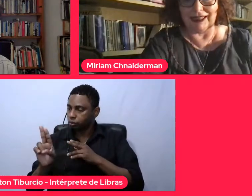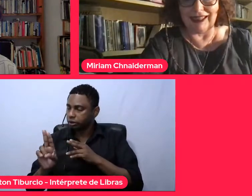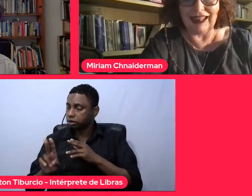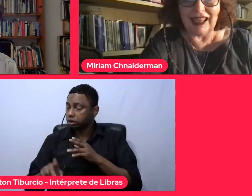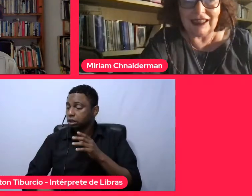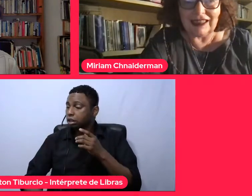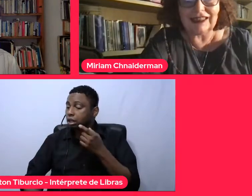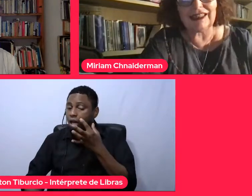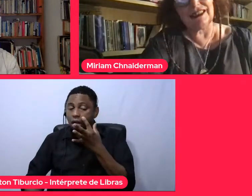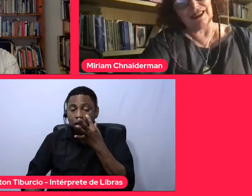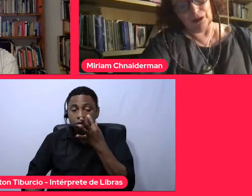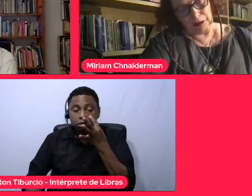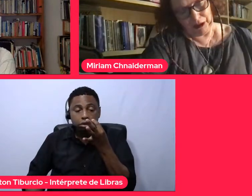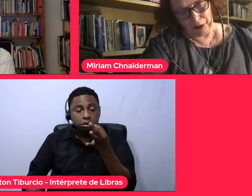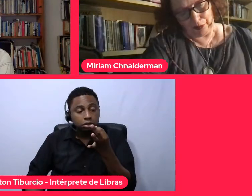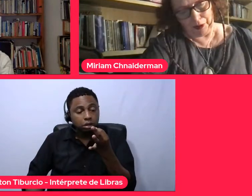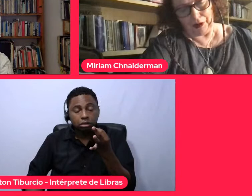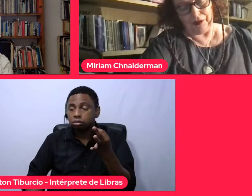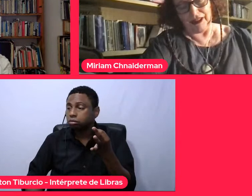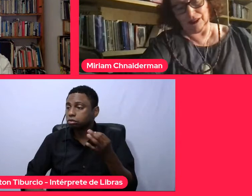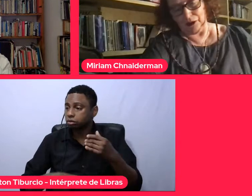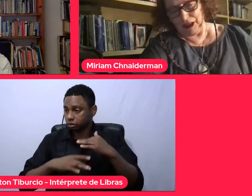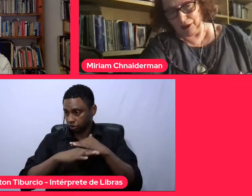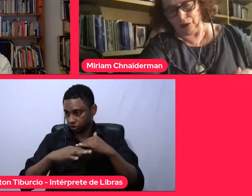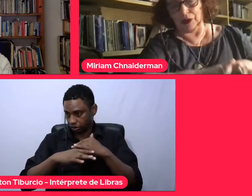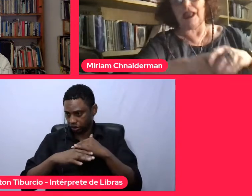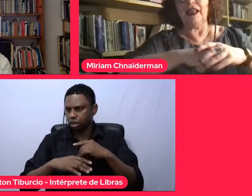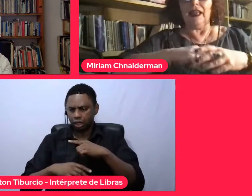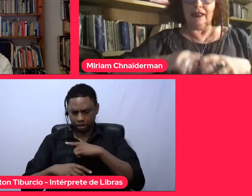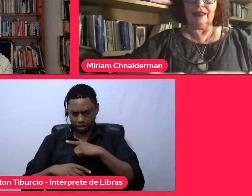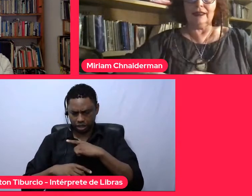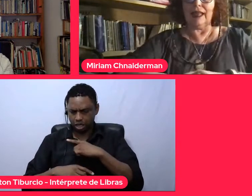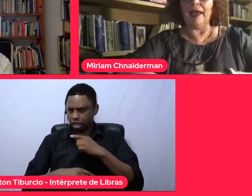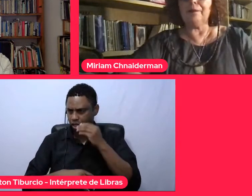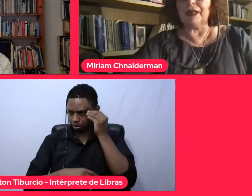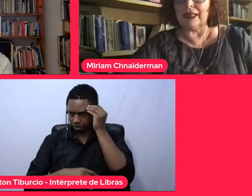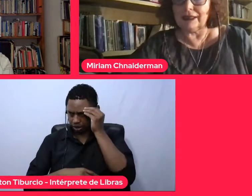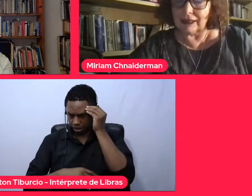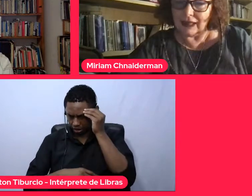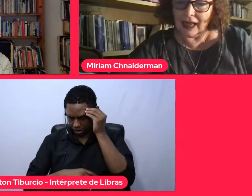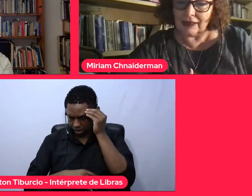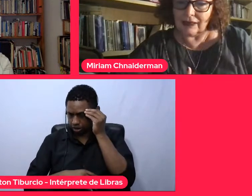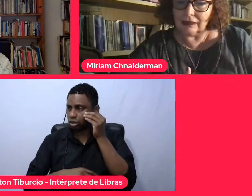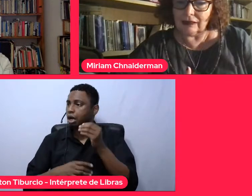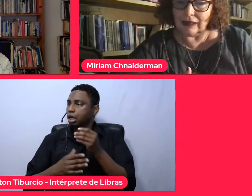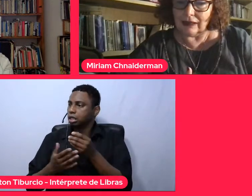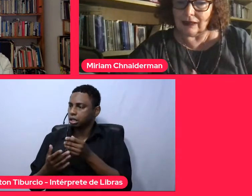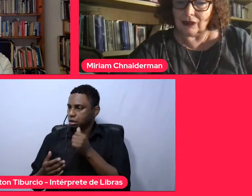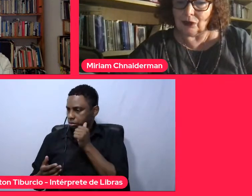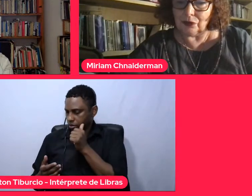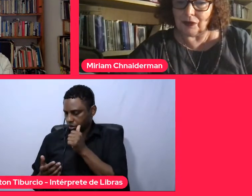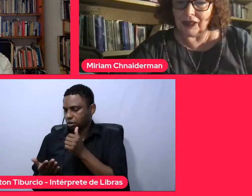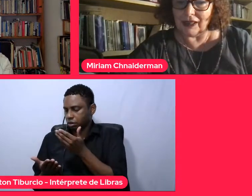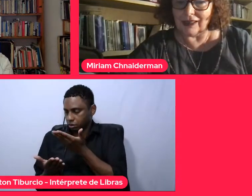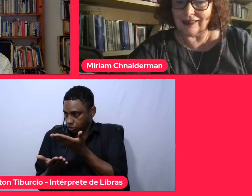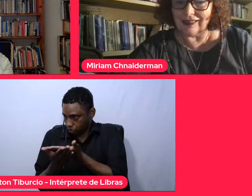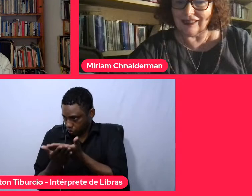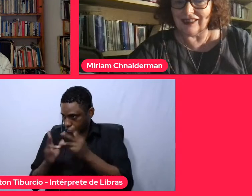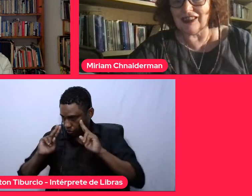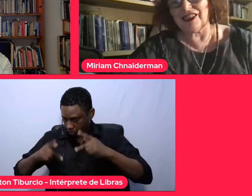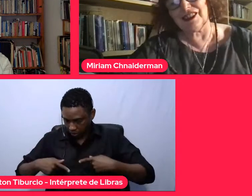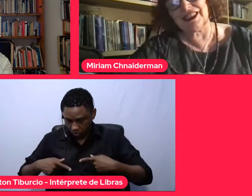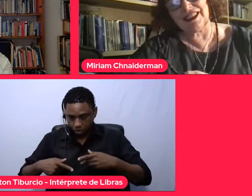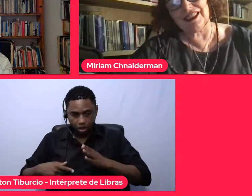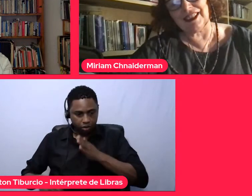são psicanalistas e uma antropóloga historiadora que sai pela cidade tentando ver